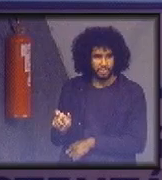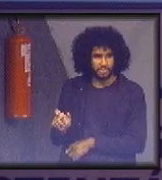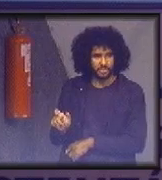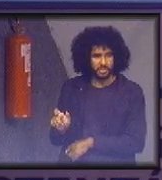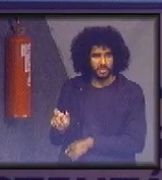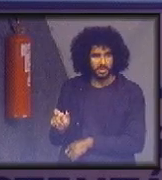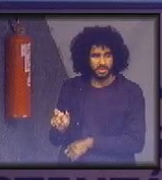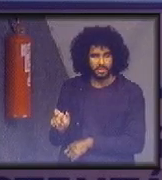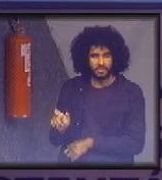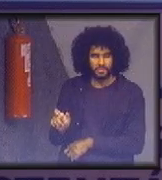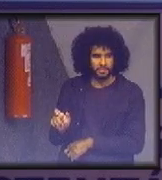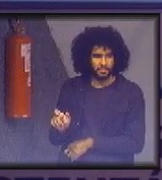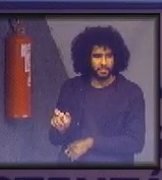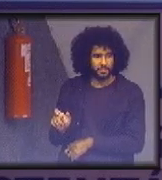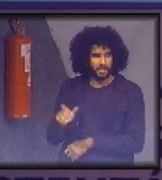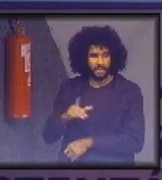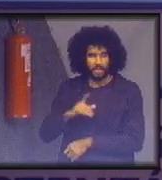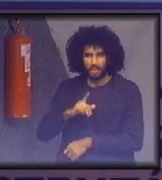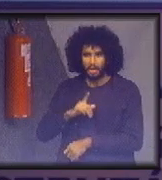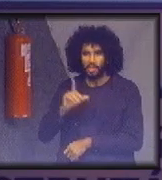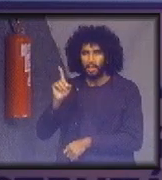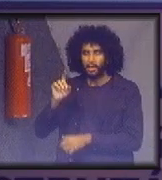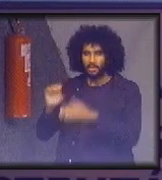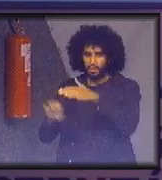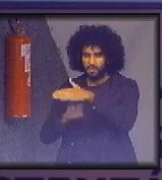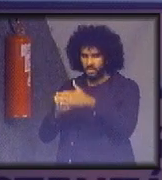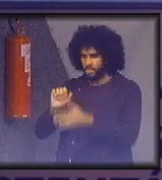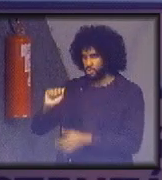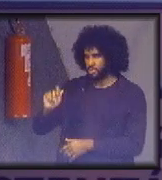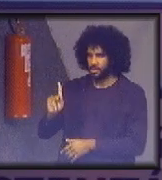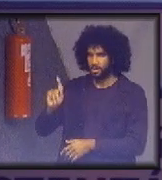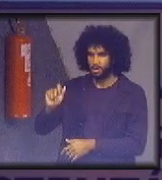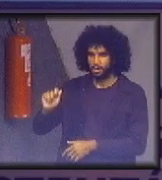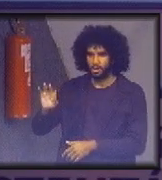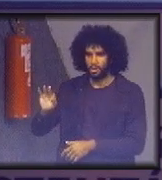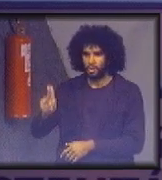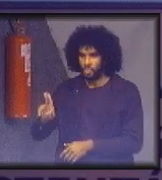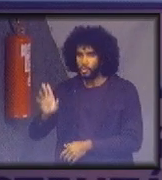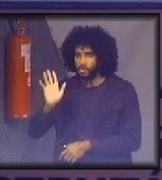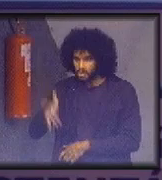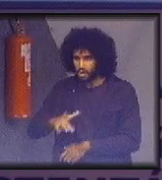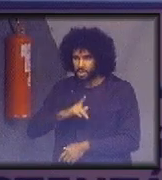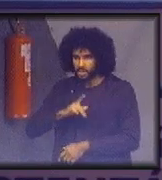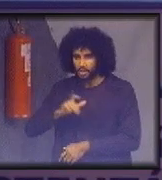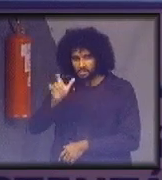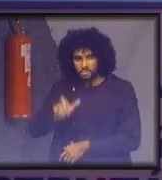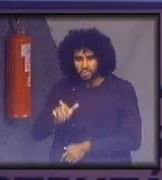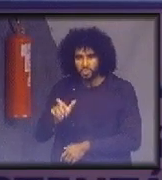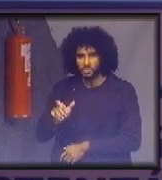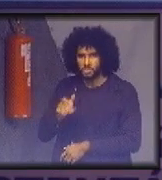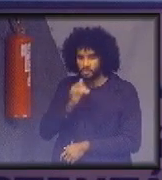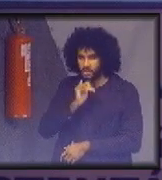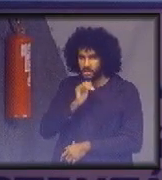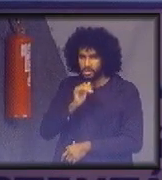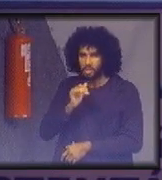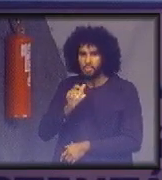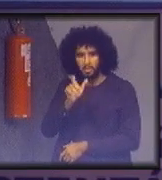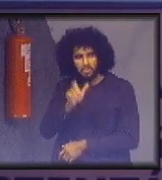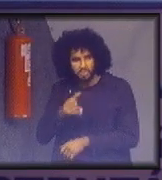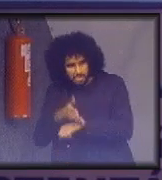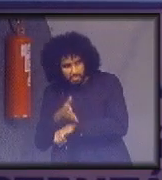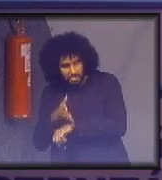faz isso em várias instituições, fez isso, continua fazendo, para mobilizar colaboradores para o consumo consciente à